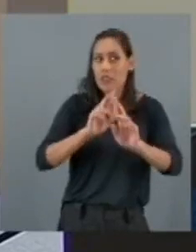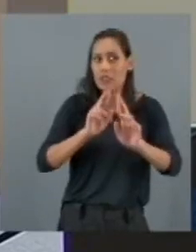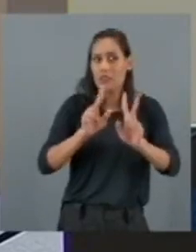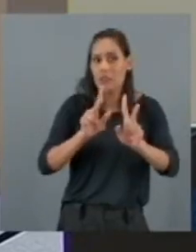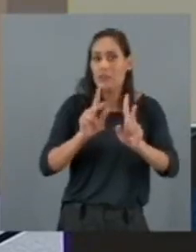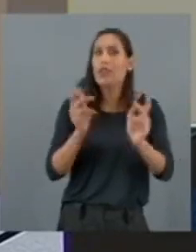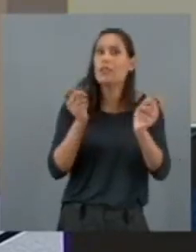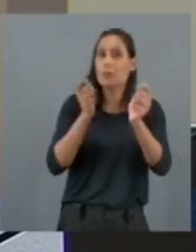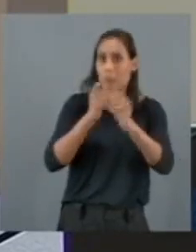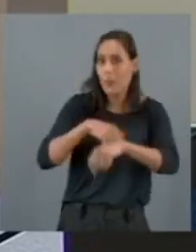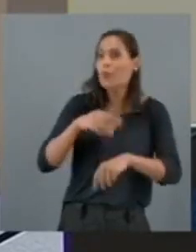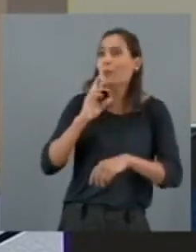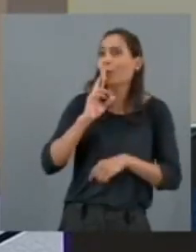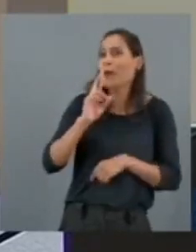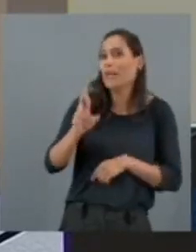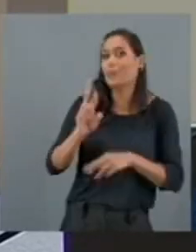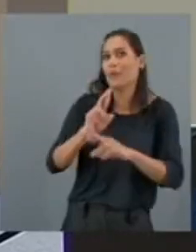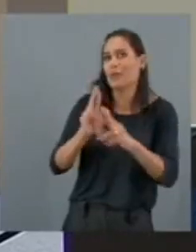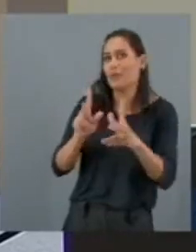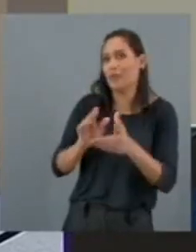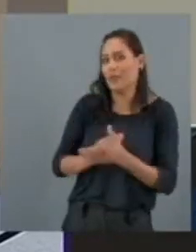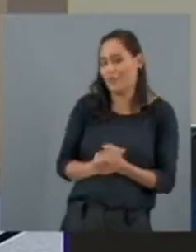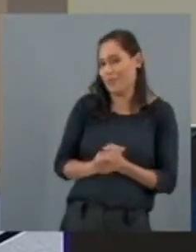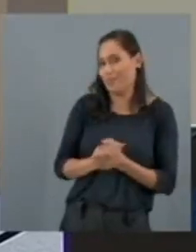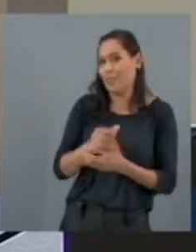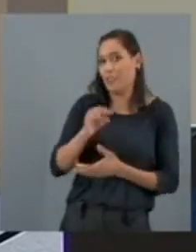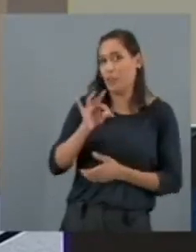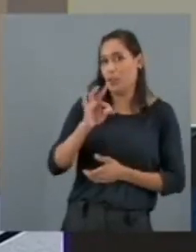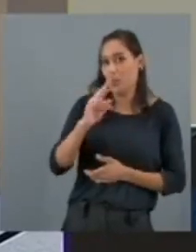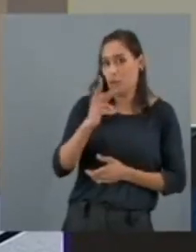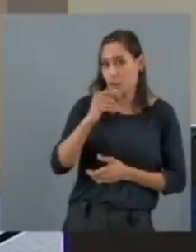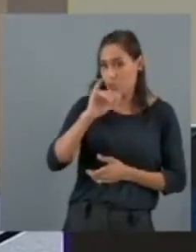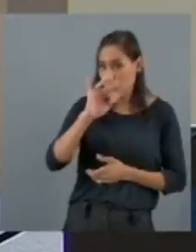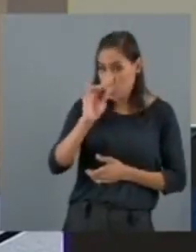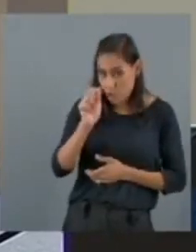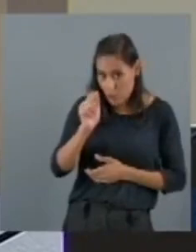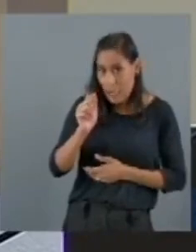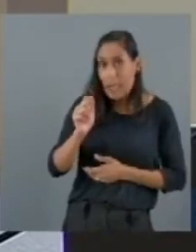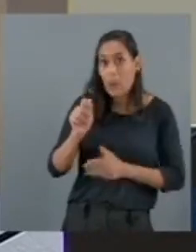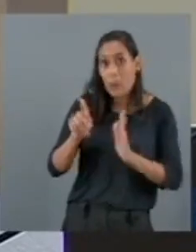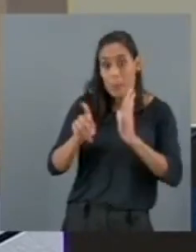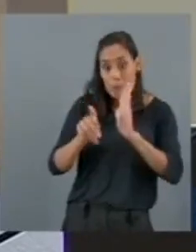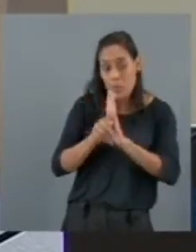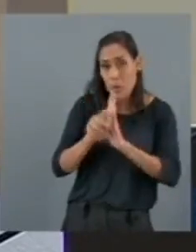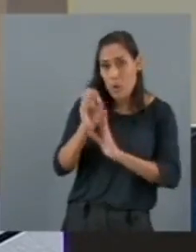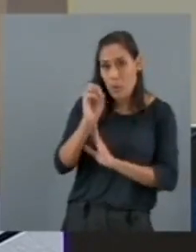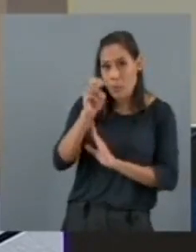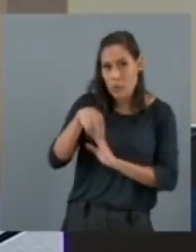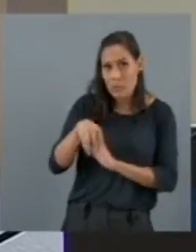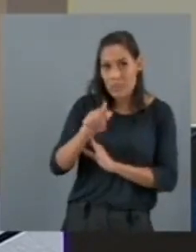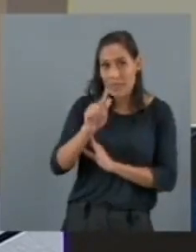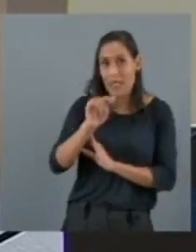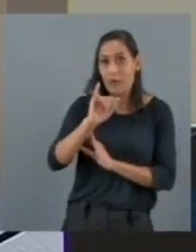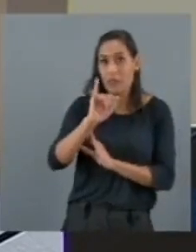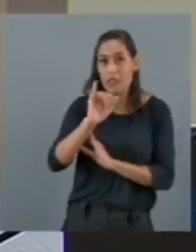Tiago Moreira, pesquisador do ISA, uma das organizações da cidade civil, convidado pelo IBGE a acompanhar a elaboração do censo. Obrigado. Obrigado. Obrigado.